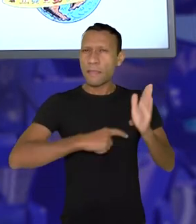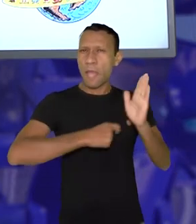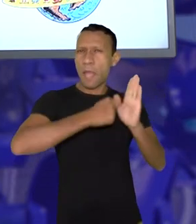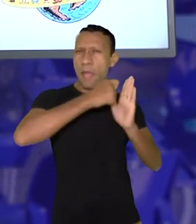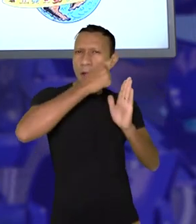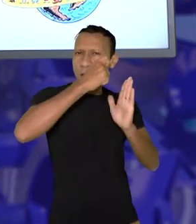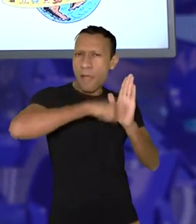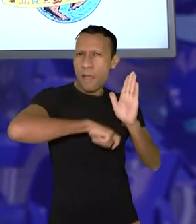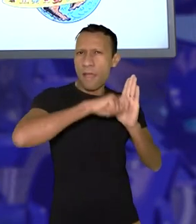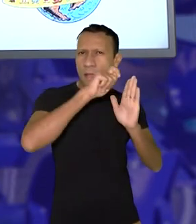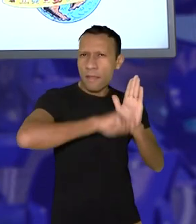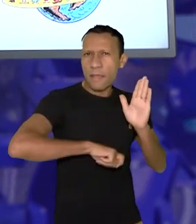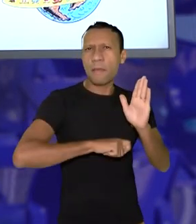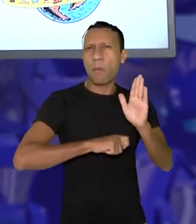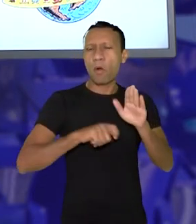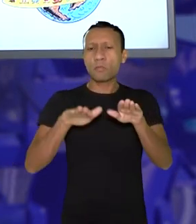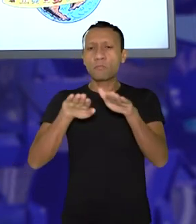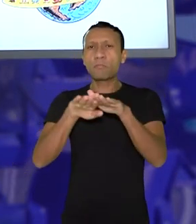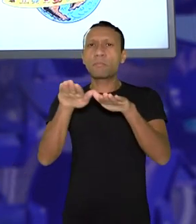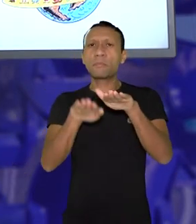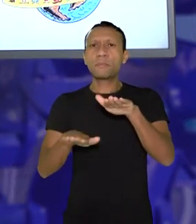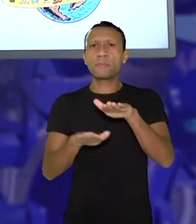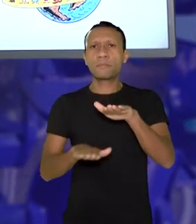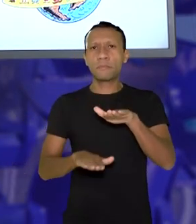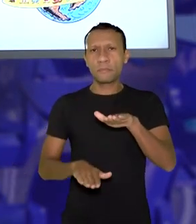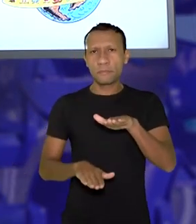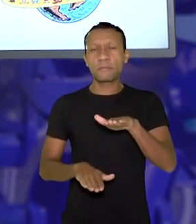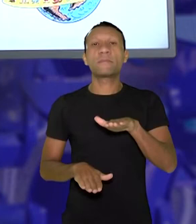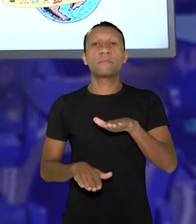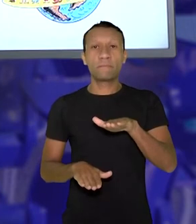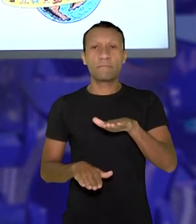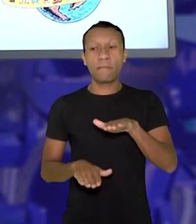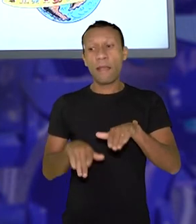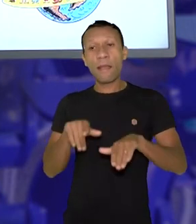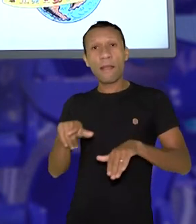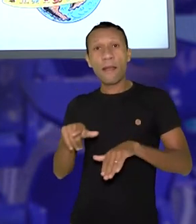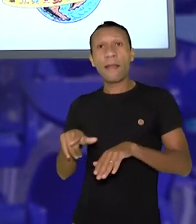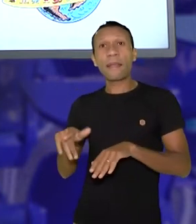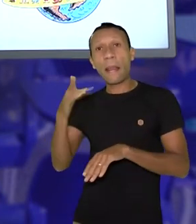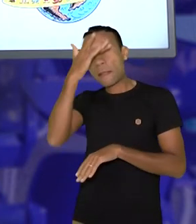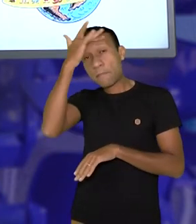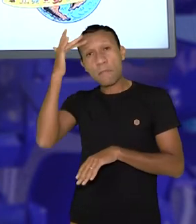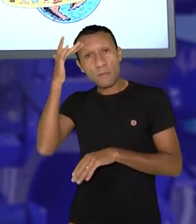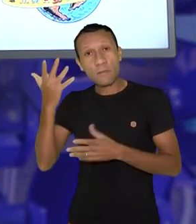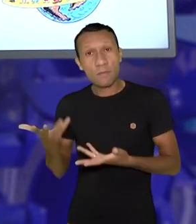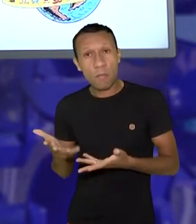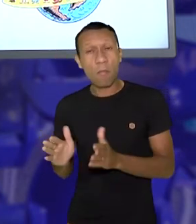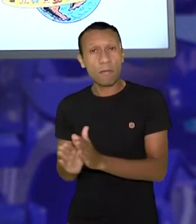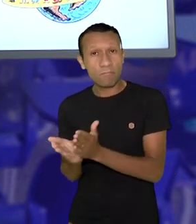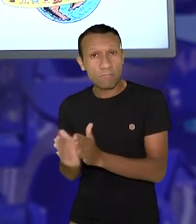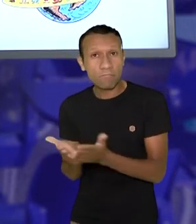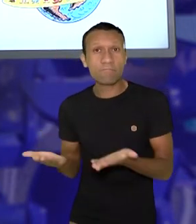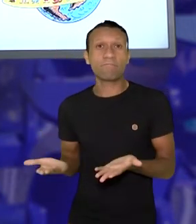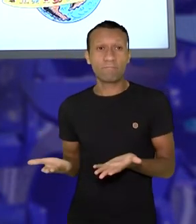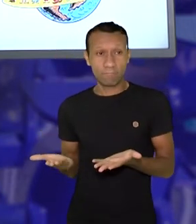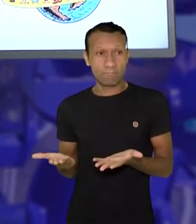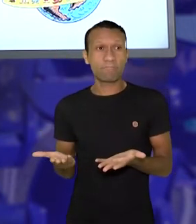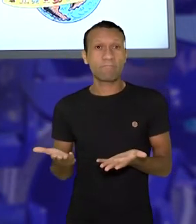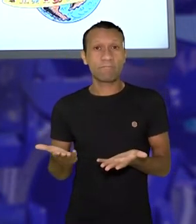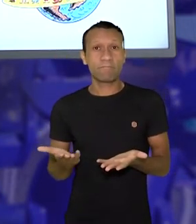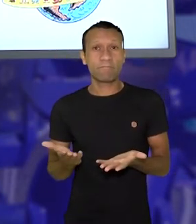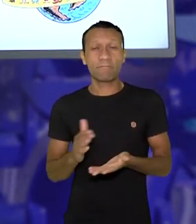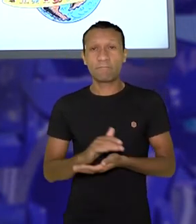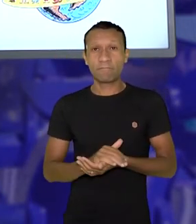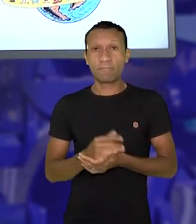mas esses impostos são diminuídos principalmente para quem? Exatamente para aqueles que já têm, né? Para grandes